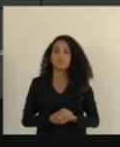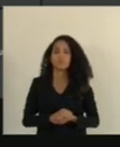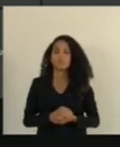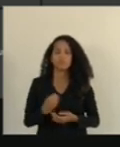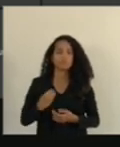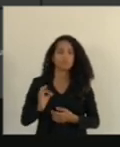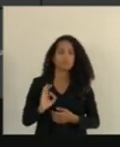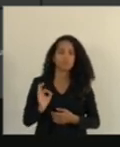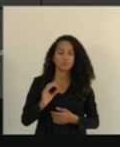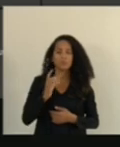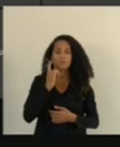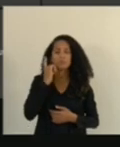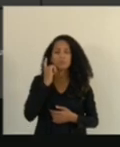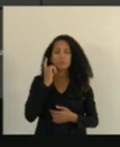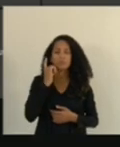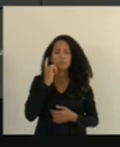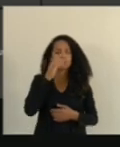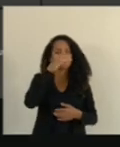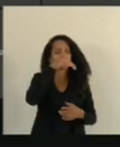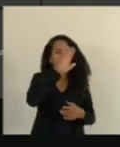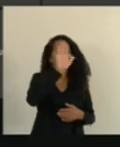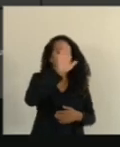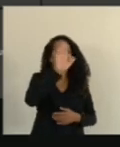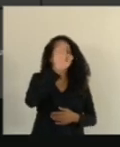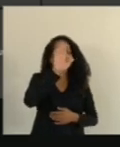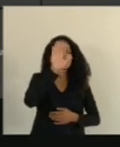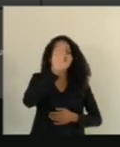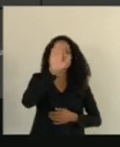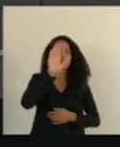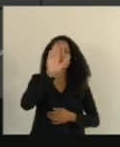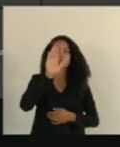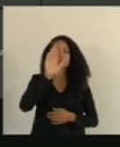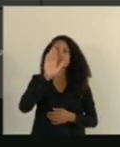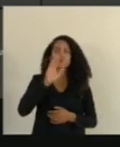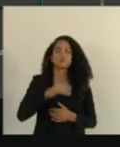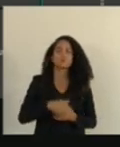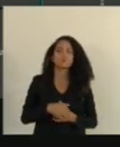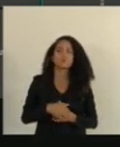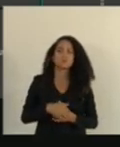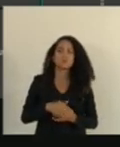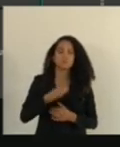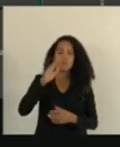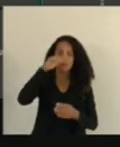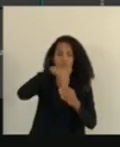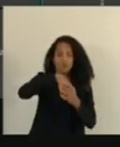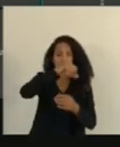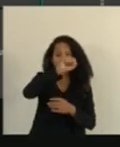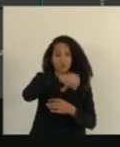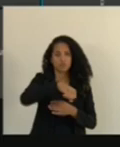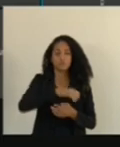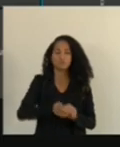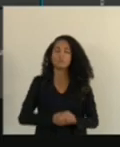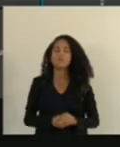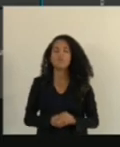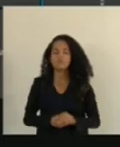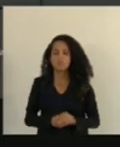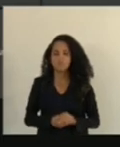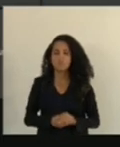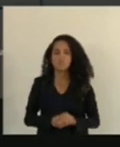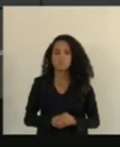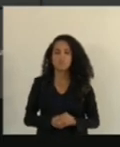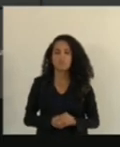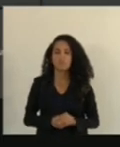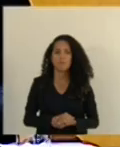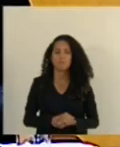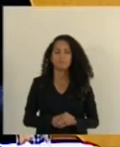Ausente. Deputado Renzo Vasconcelos? Deputado, deputado, presidente. Pois não. Voto sim, presidente. Deputado Raquel Lessa vota